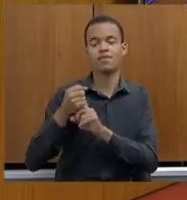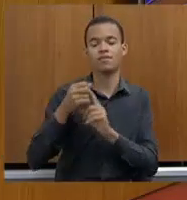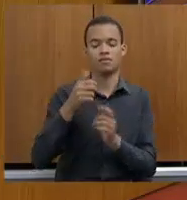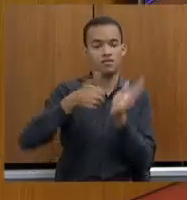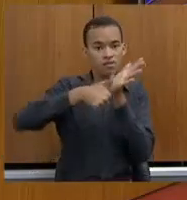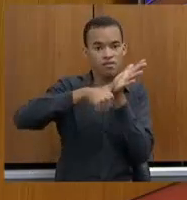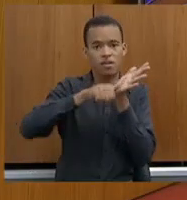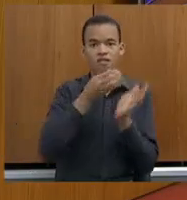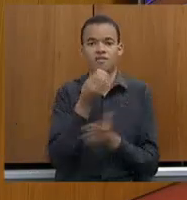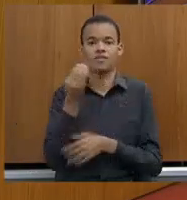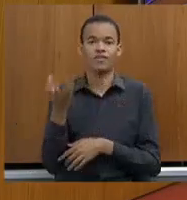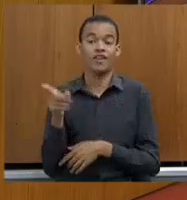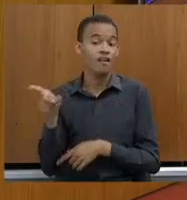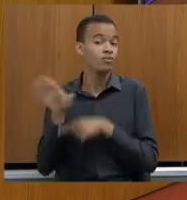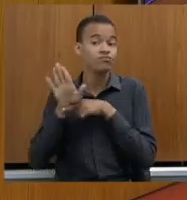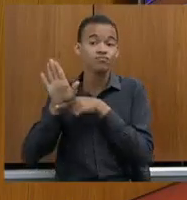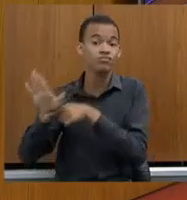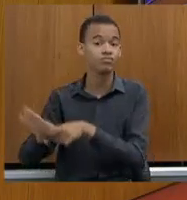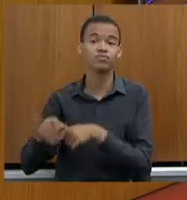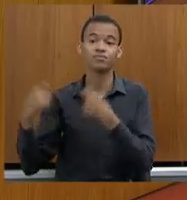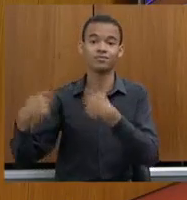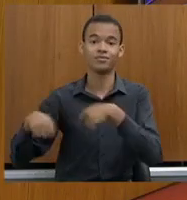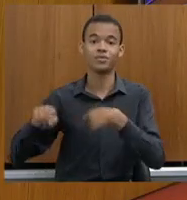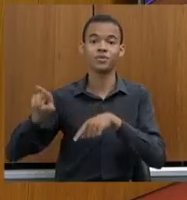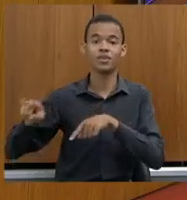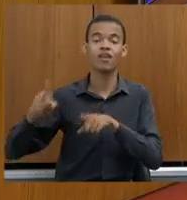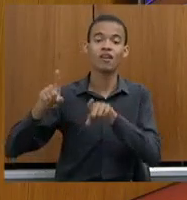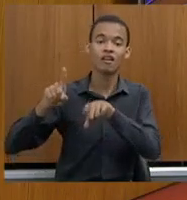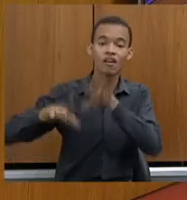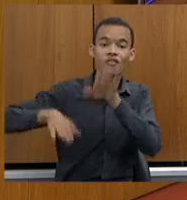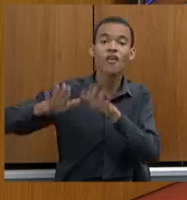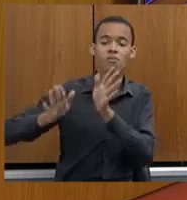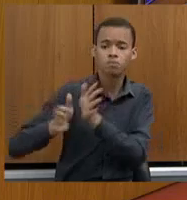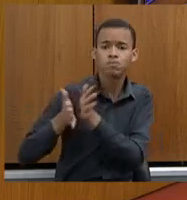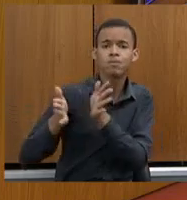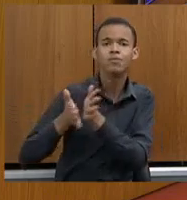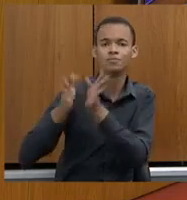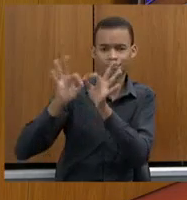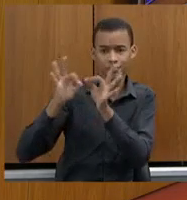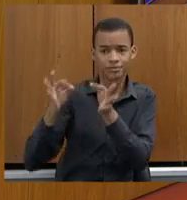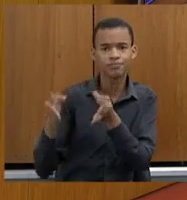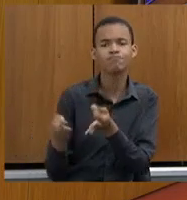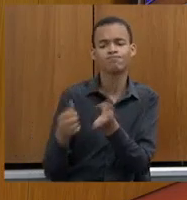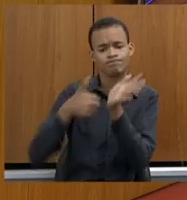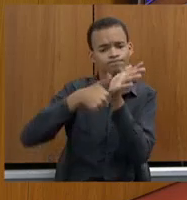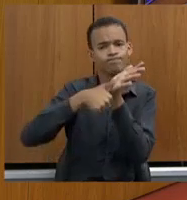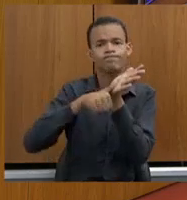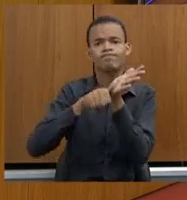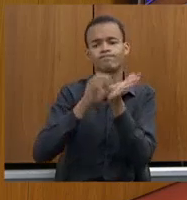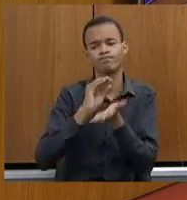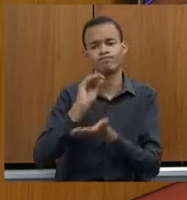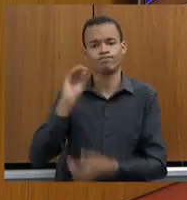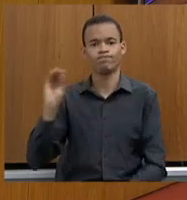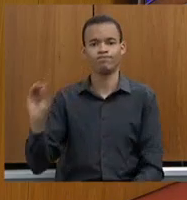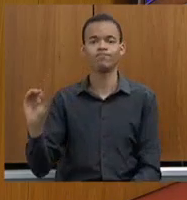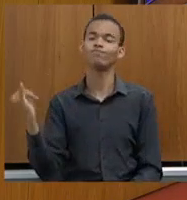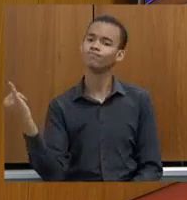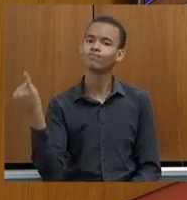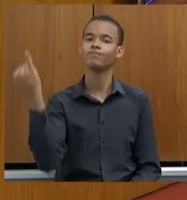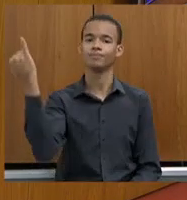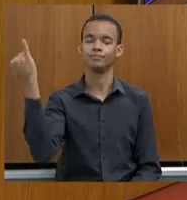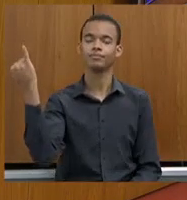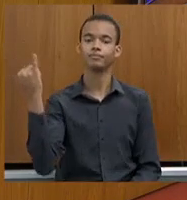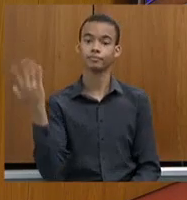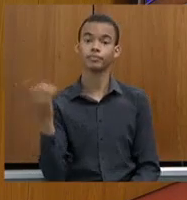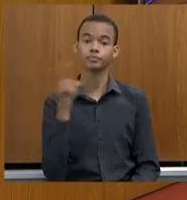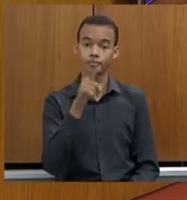é aquele que precisa, o pequenininho ali, o mais carente que precisa. Então, eu quero dizer da importância que teve